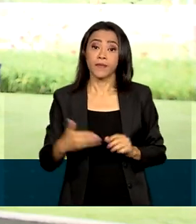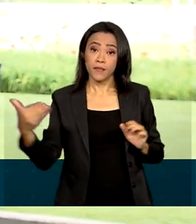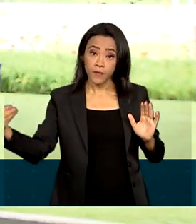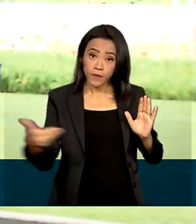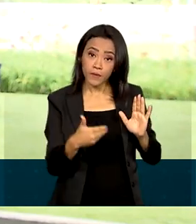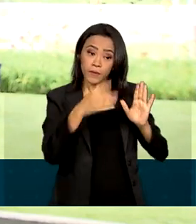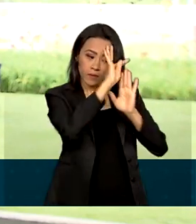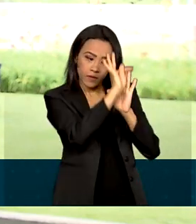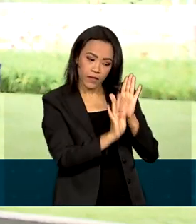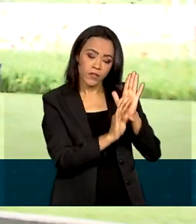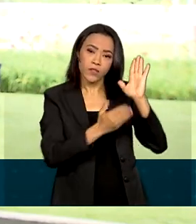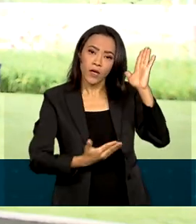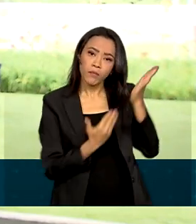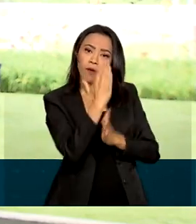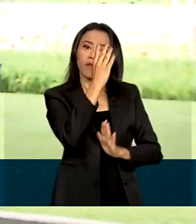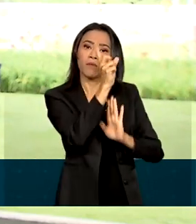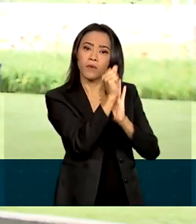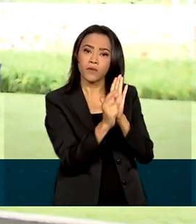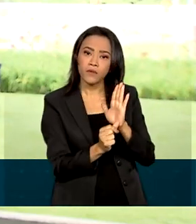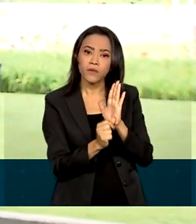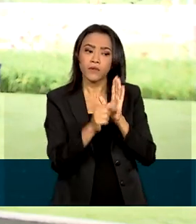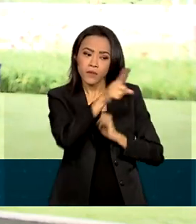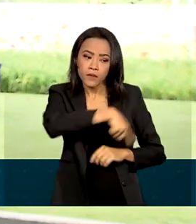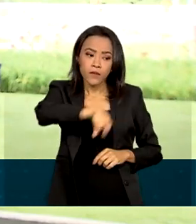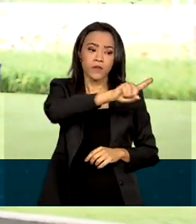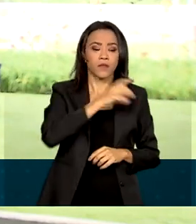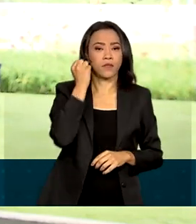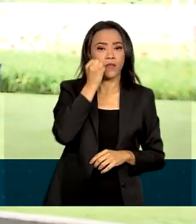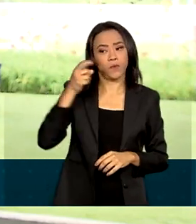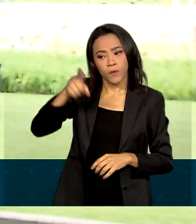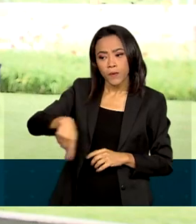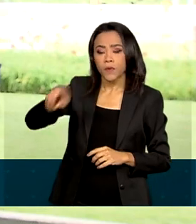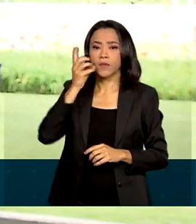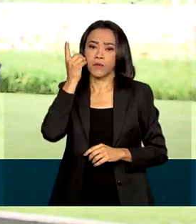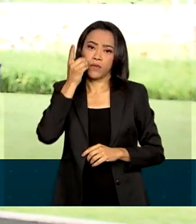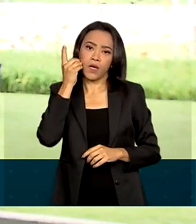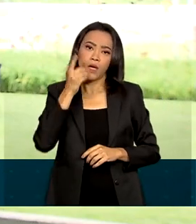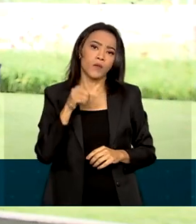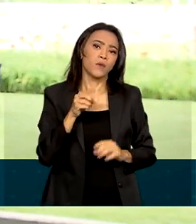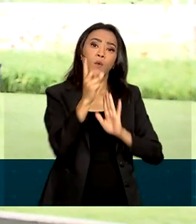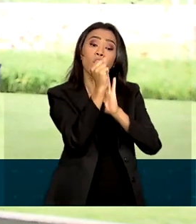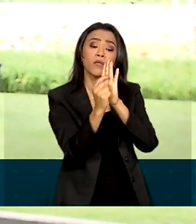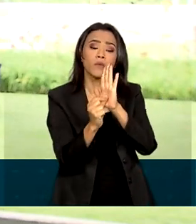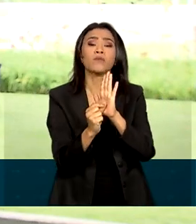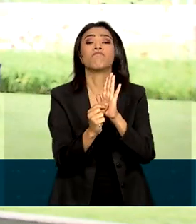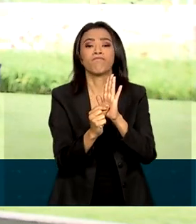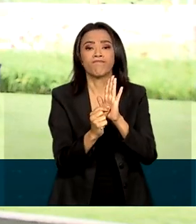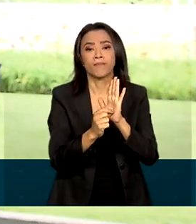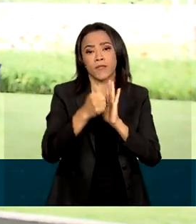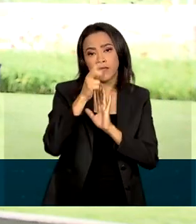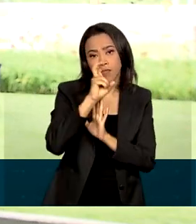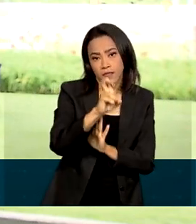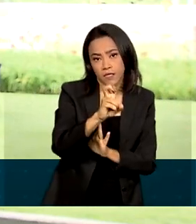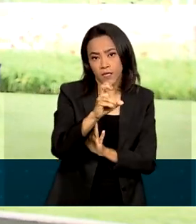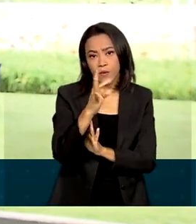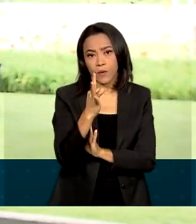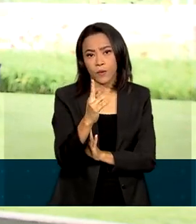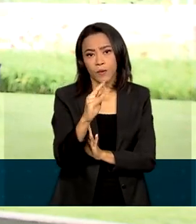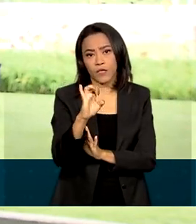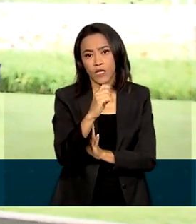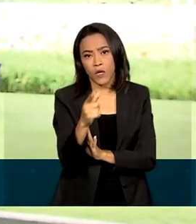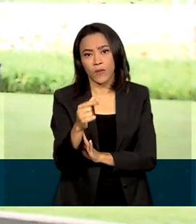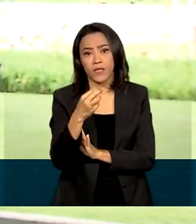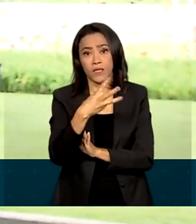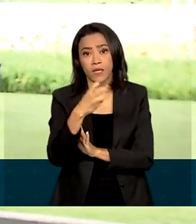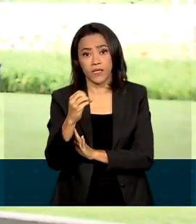aprovado do orçamento por deputados e senadores prevê aí um orçamento para 2023 de R 5,3 trilhões.